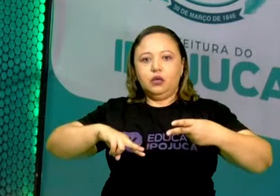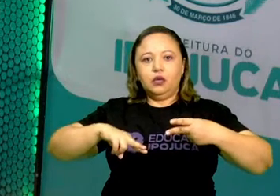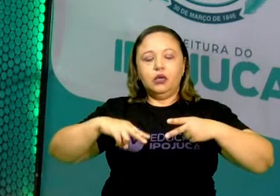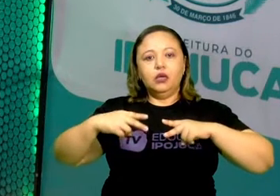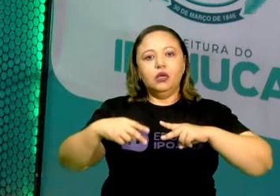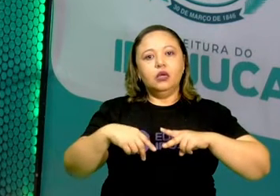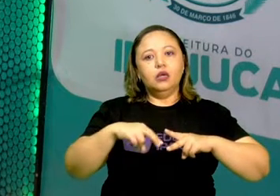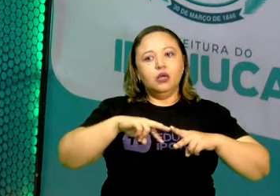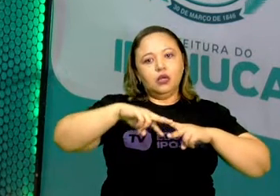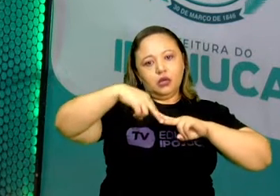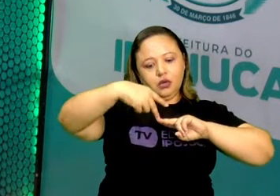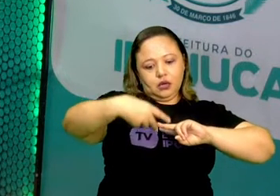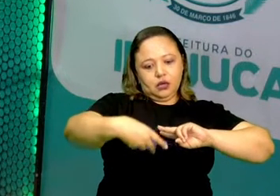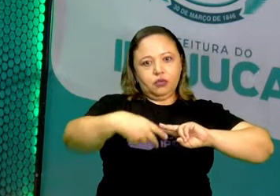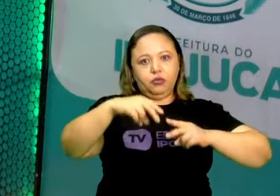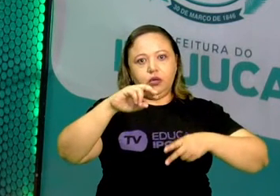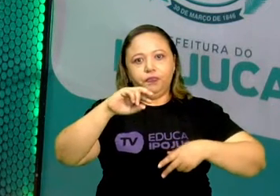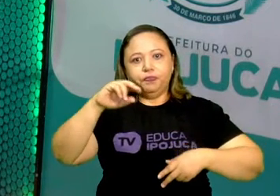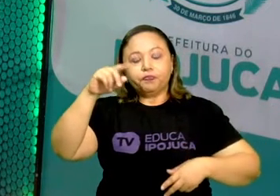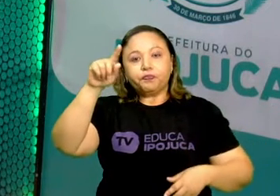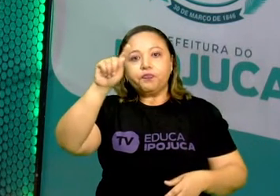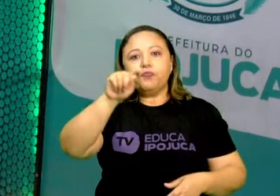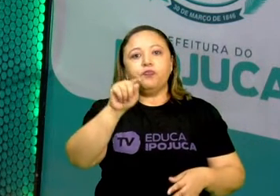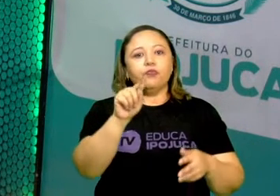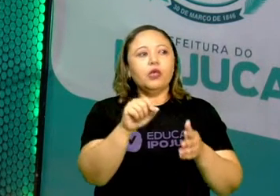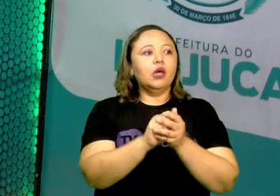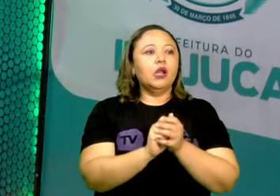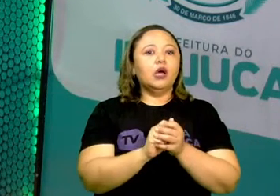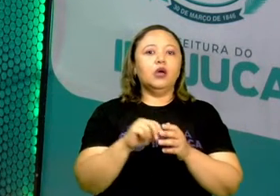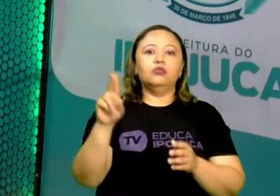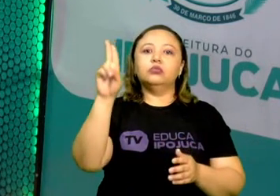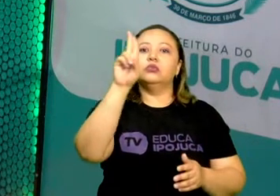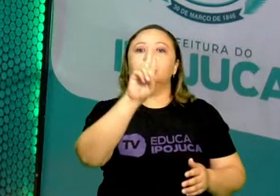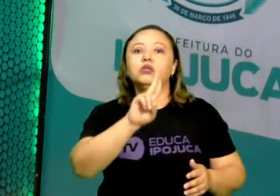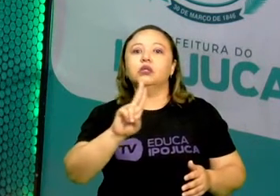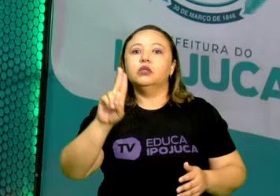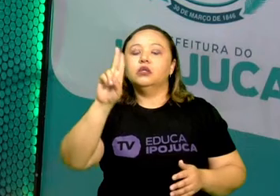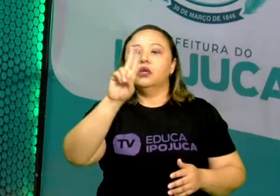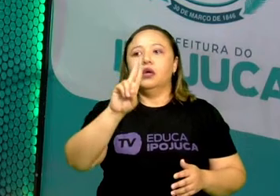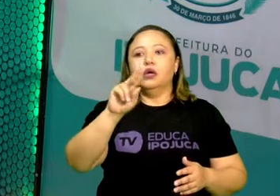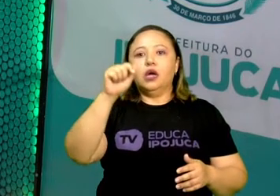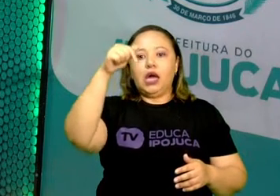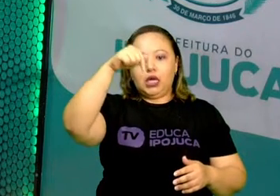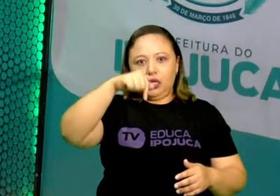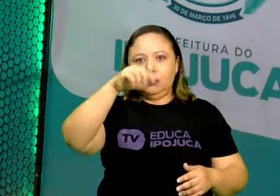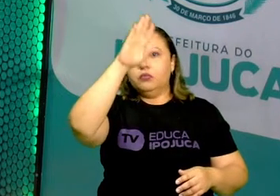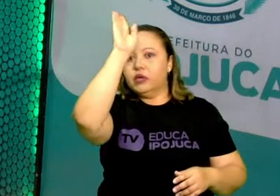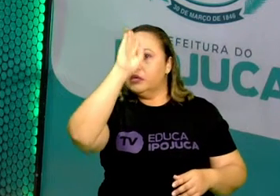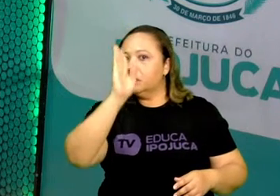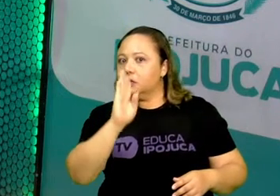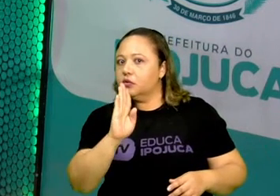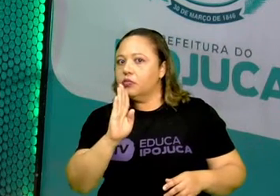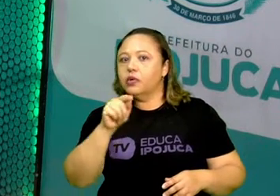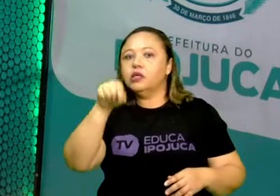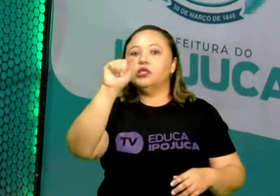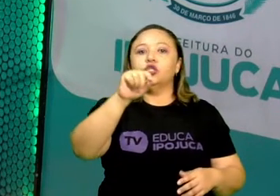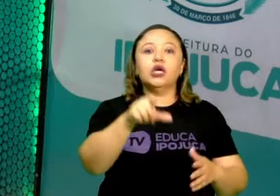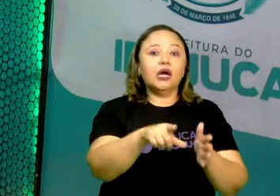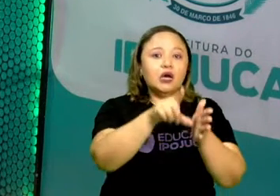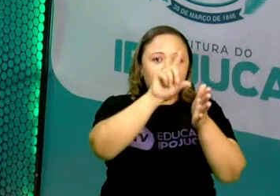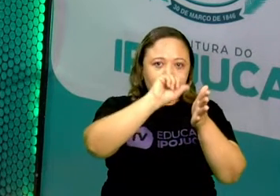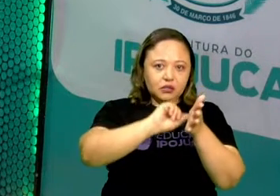para o nosso Brasil, A uma manifestação cultural,